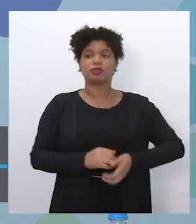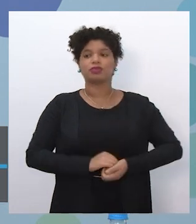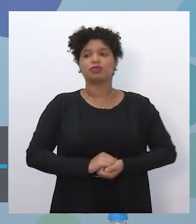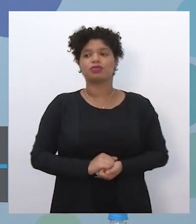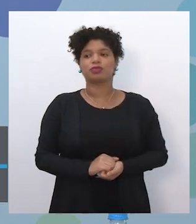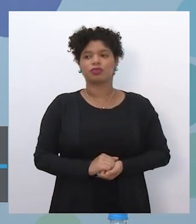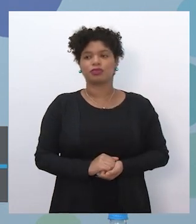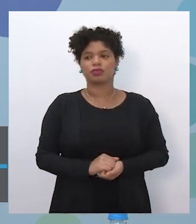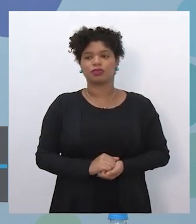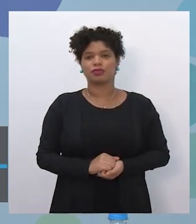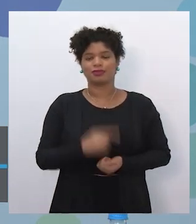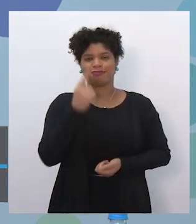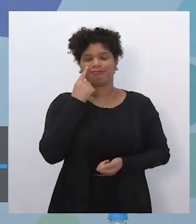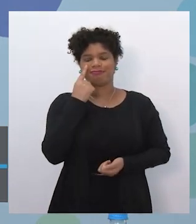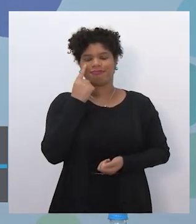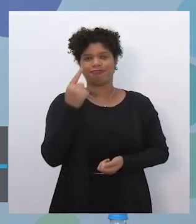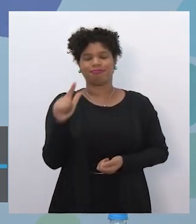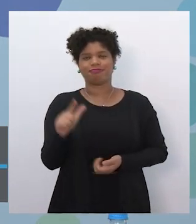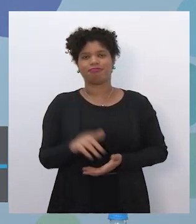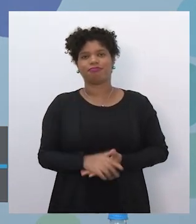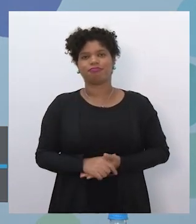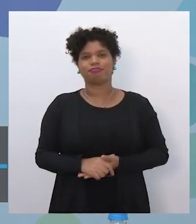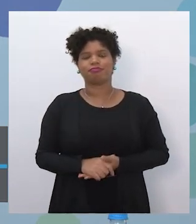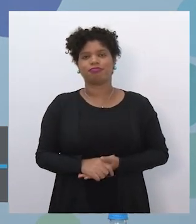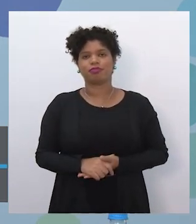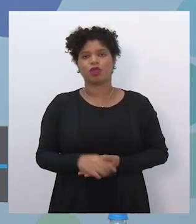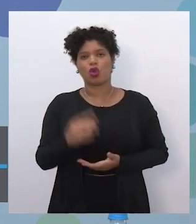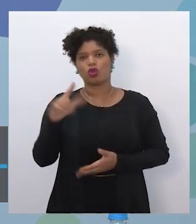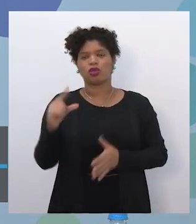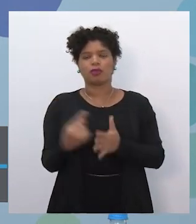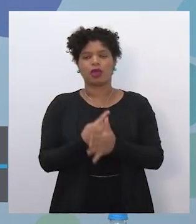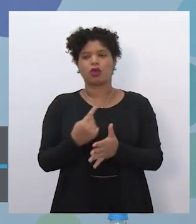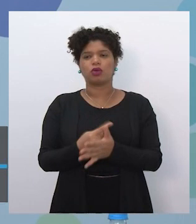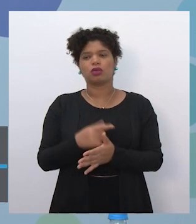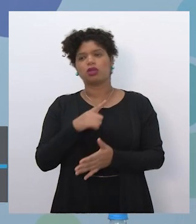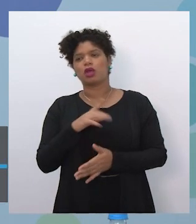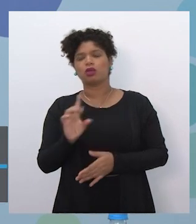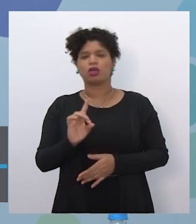Deixa eu só ver se temos mais perguntas aqui.